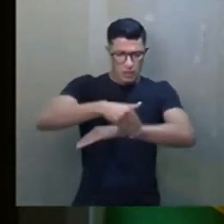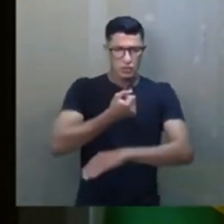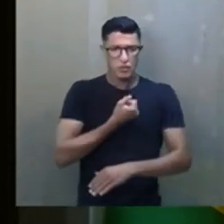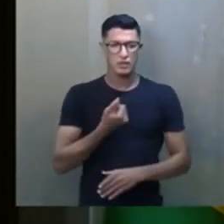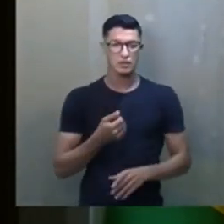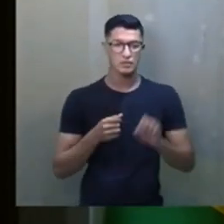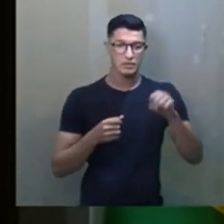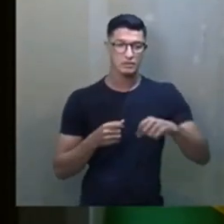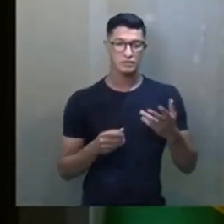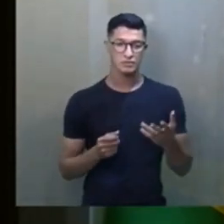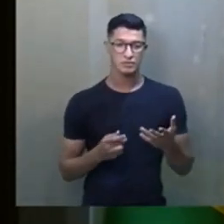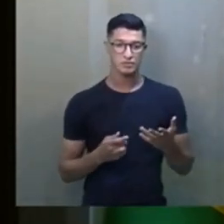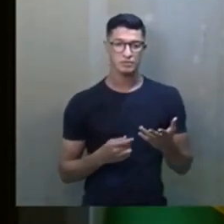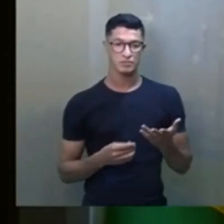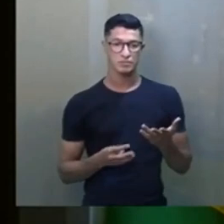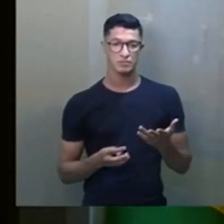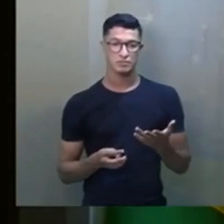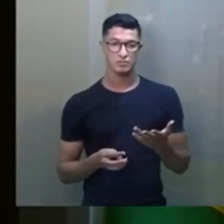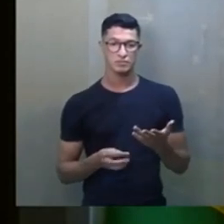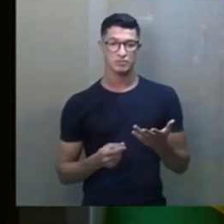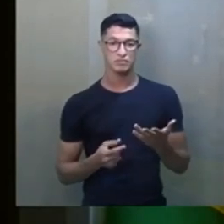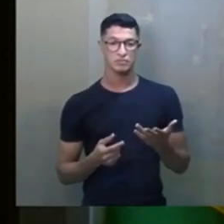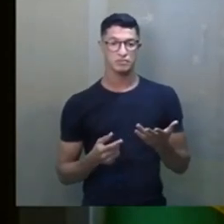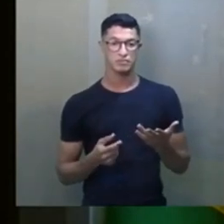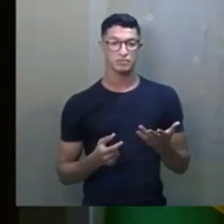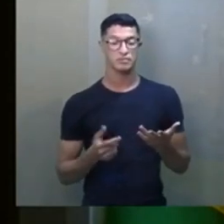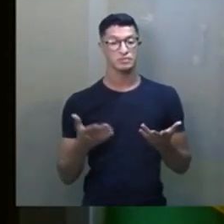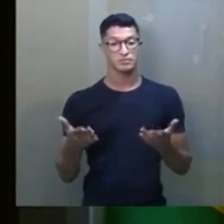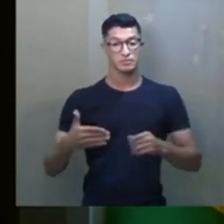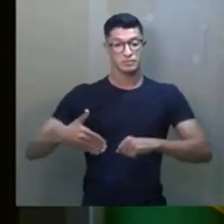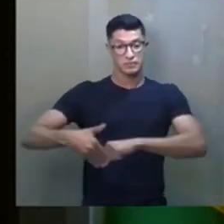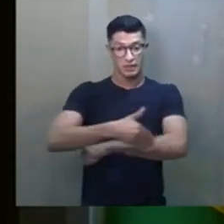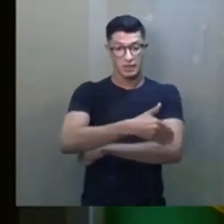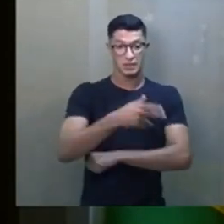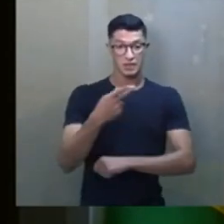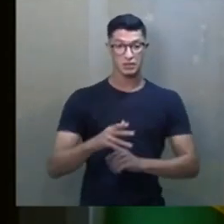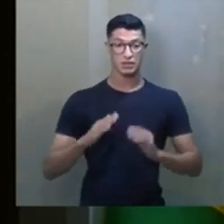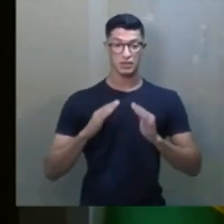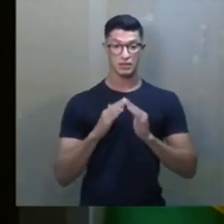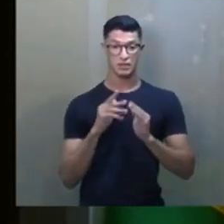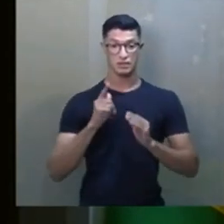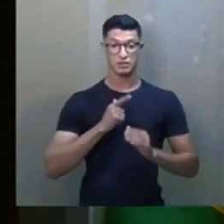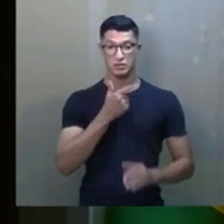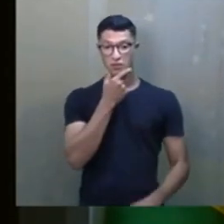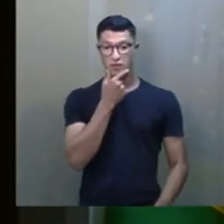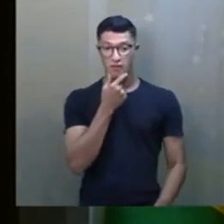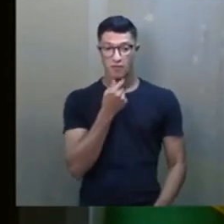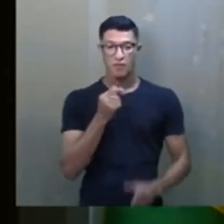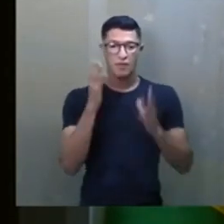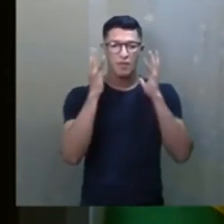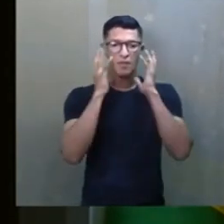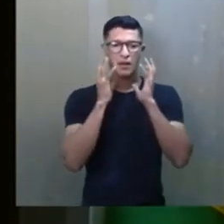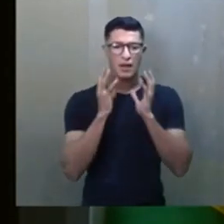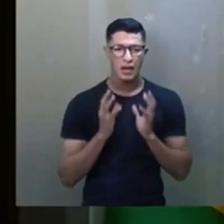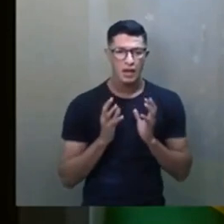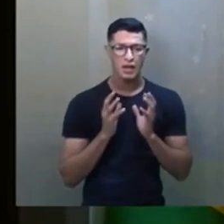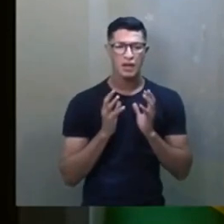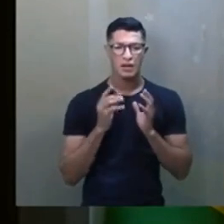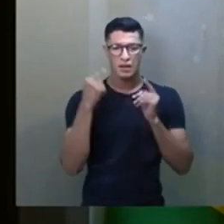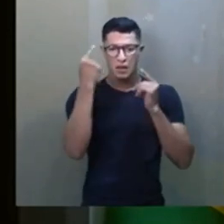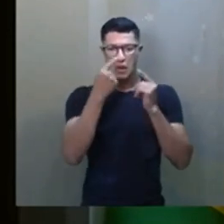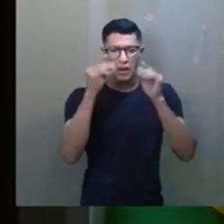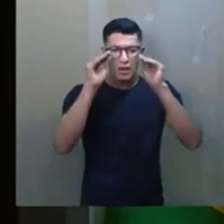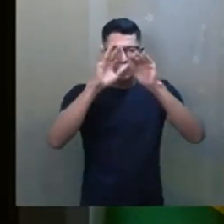tal? Sim, mora. Pois, olha, na calçada da sua casa, tinha um senhor de barbas brancas, de olhos